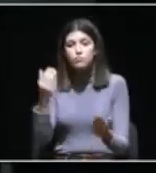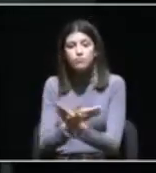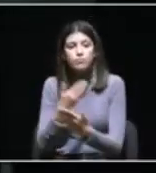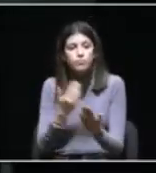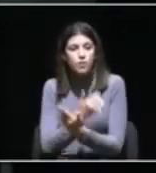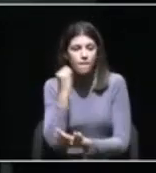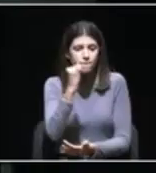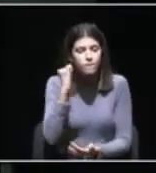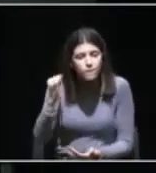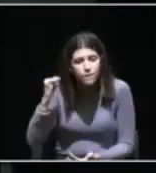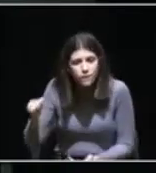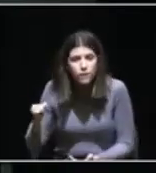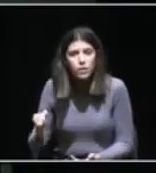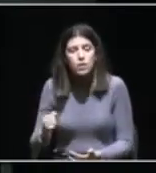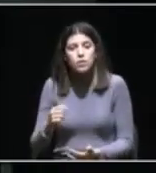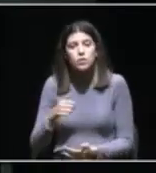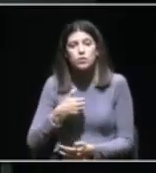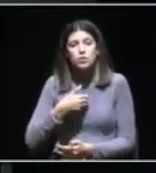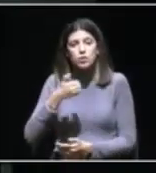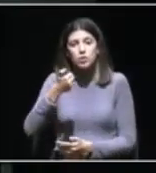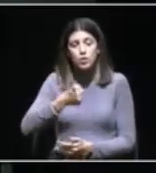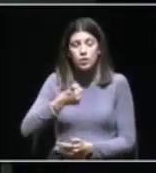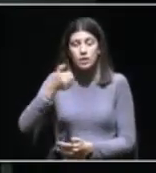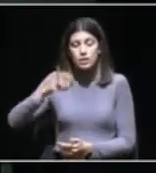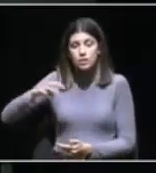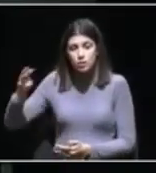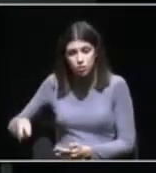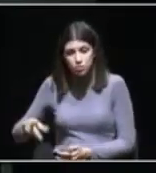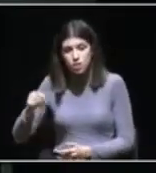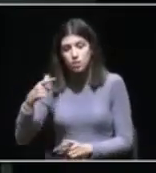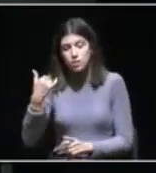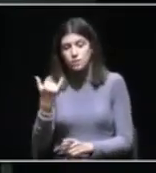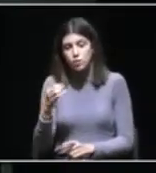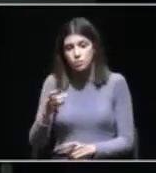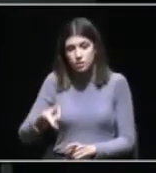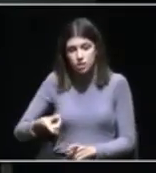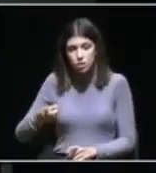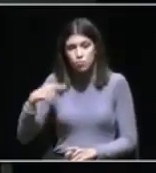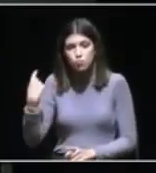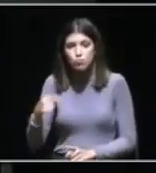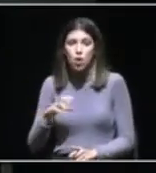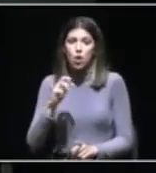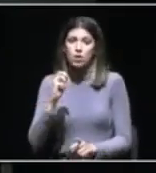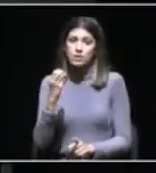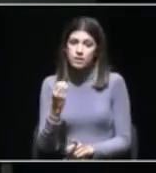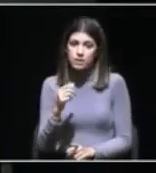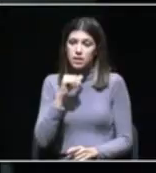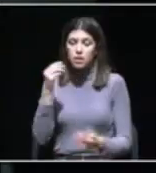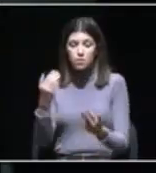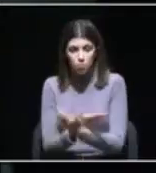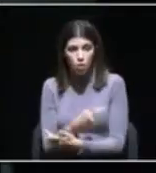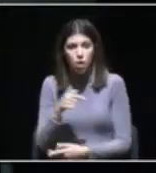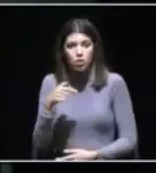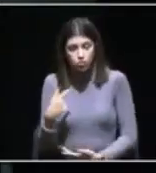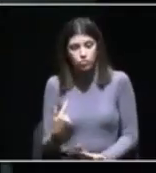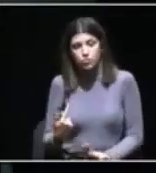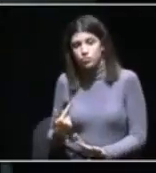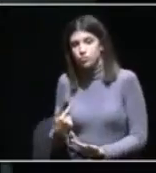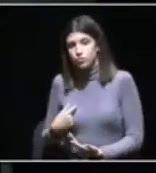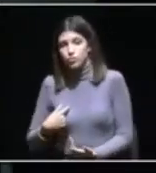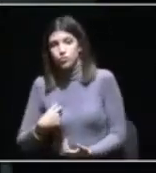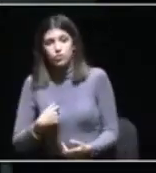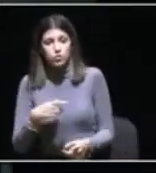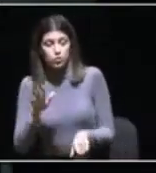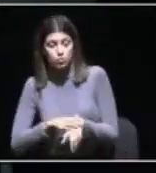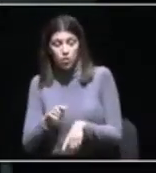mais de 1.000 crianças e jovens ficaram órfãos. Só em 2019 já houve quase 30 mortes de mulheres neste contexto e a todos